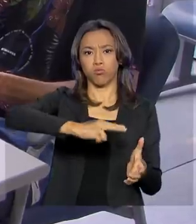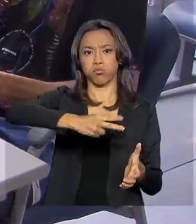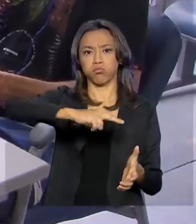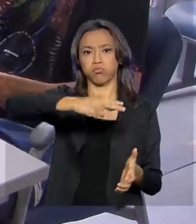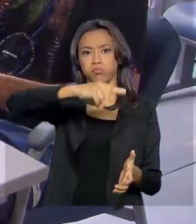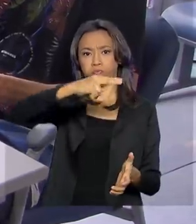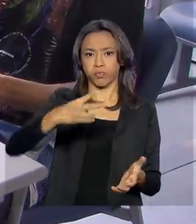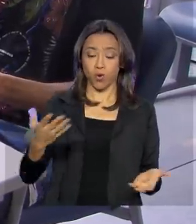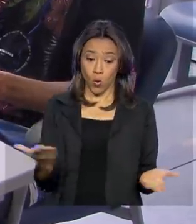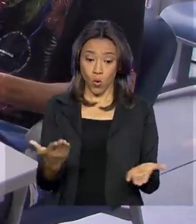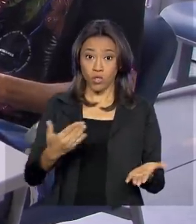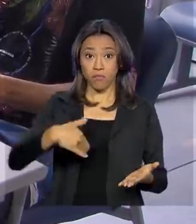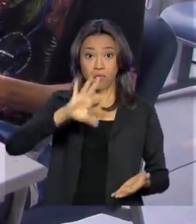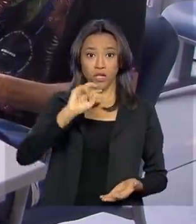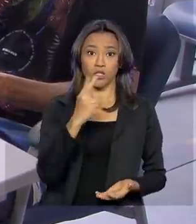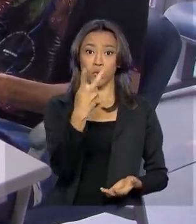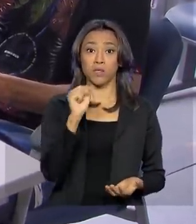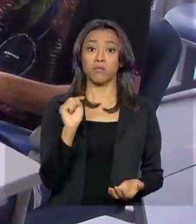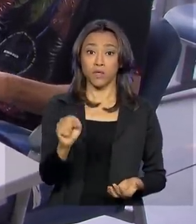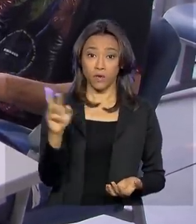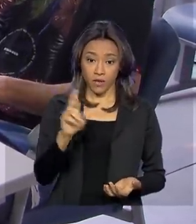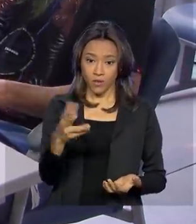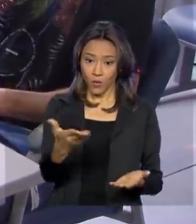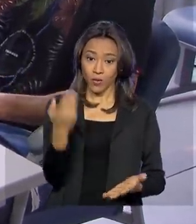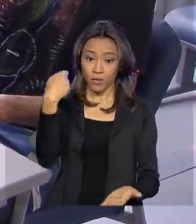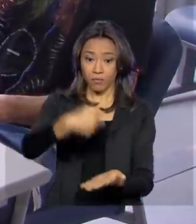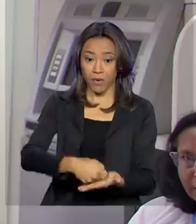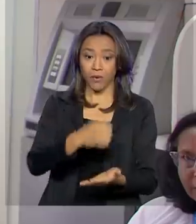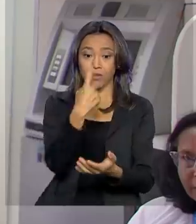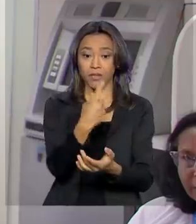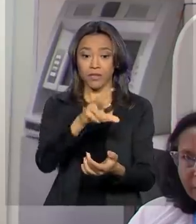Mas hoje quitou tudo por R 150,00.